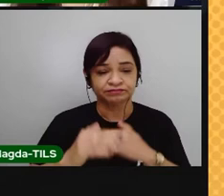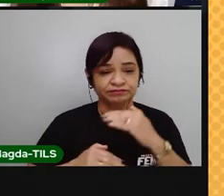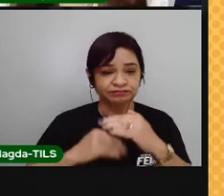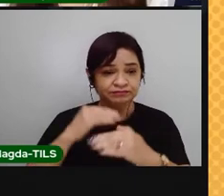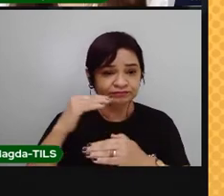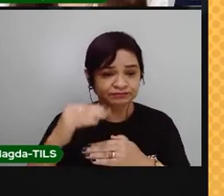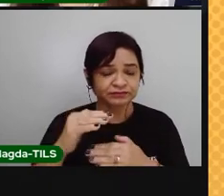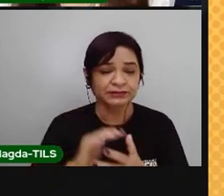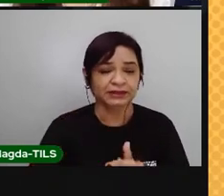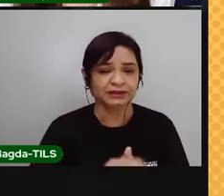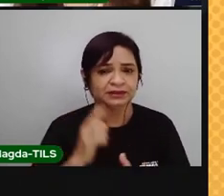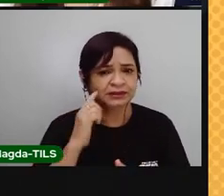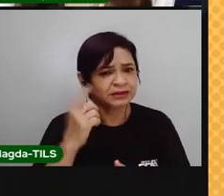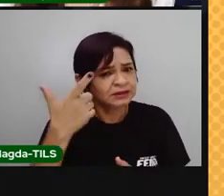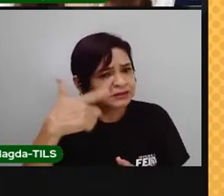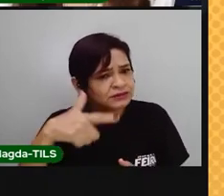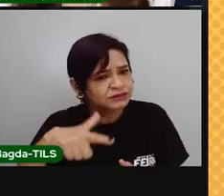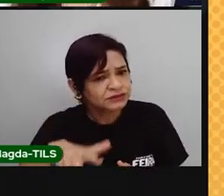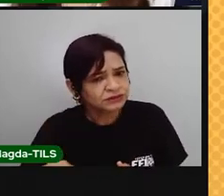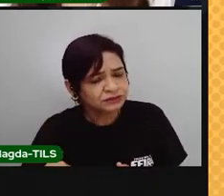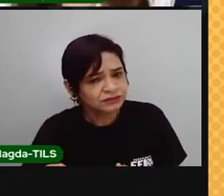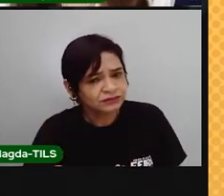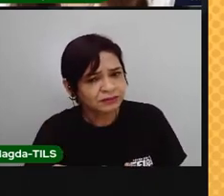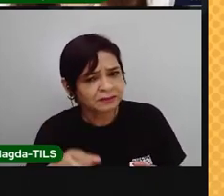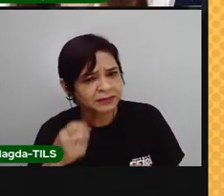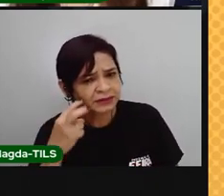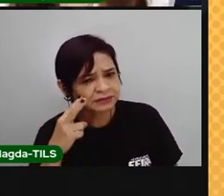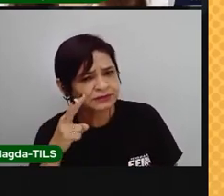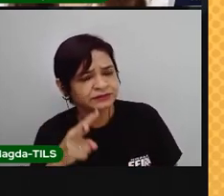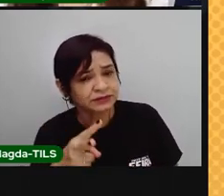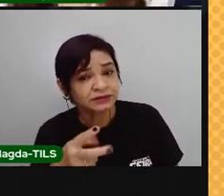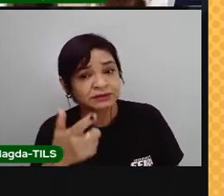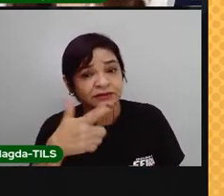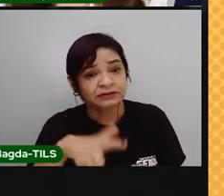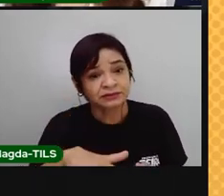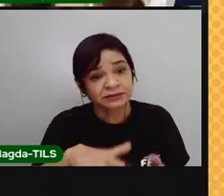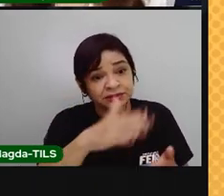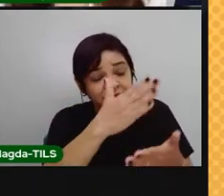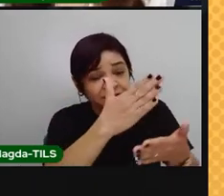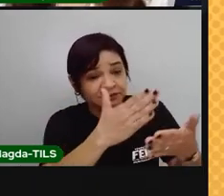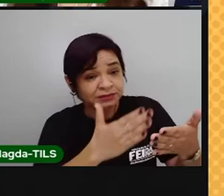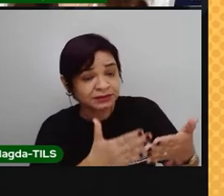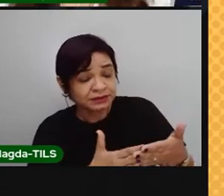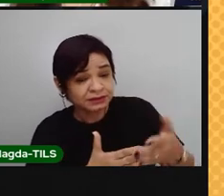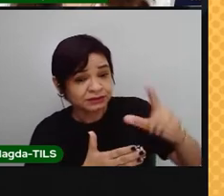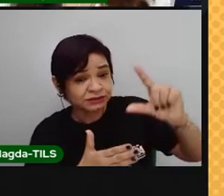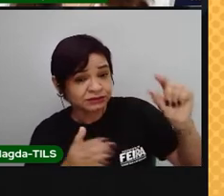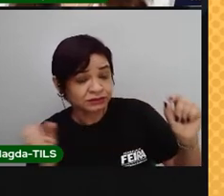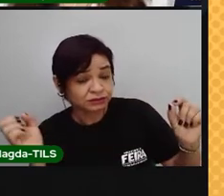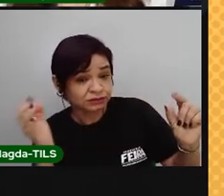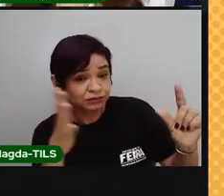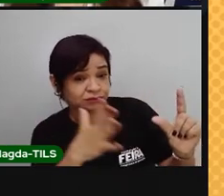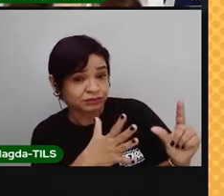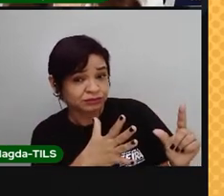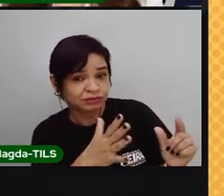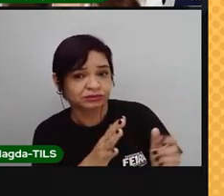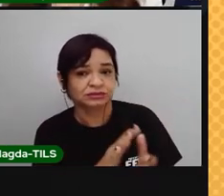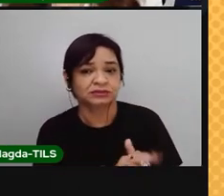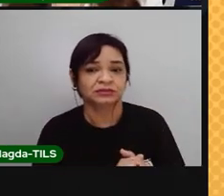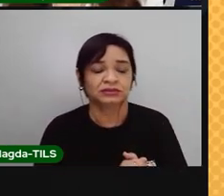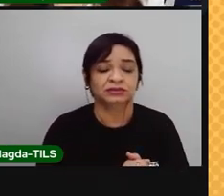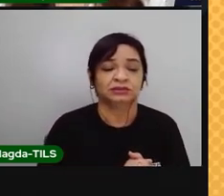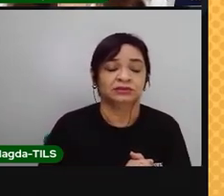órbita, e novamente, só é possível ver metade da lua iluminada. E este é chamado de quarto